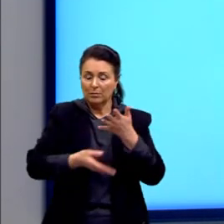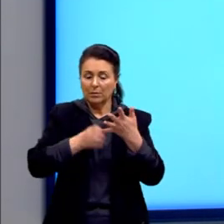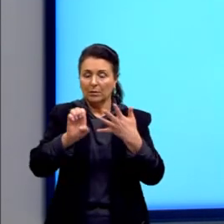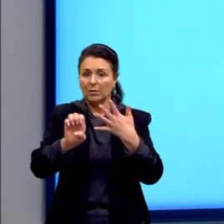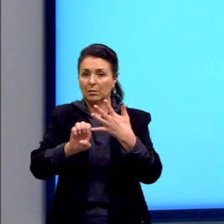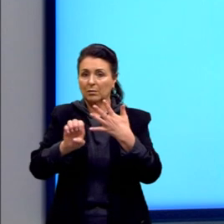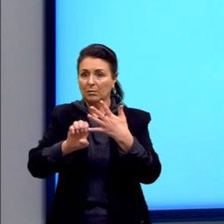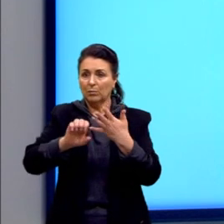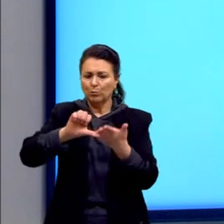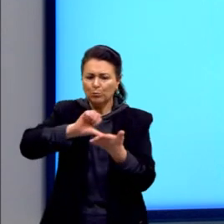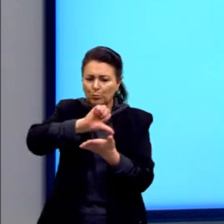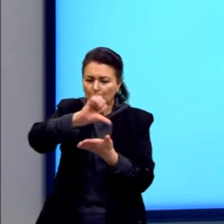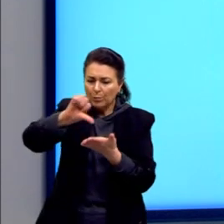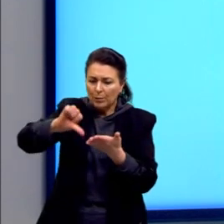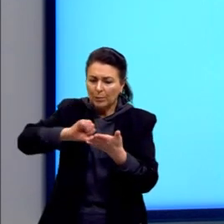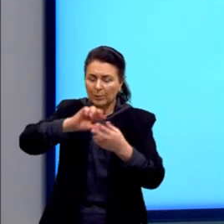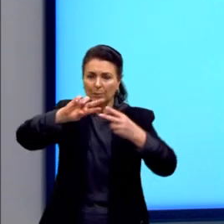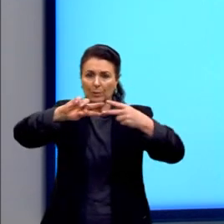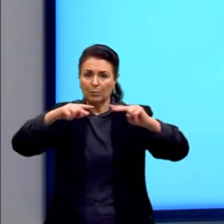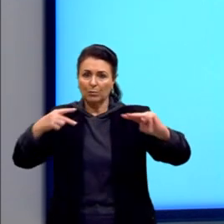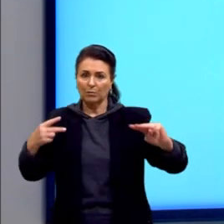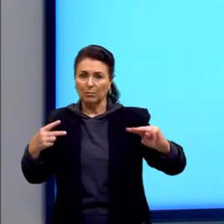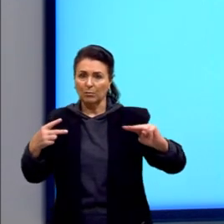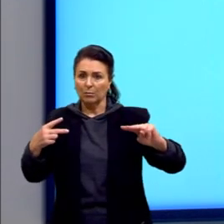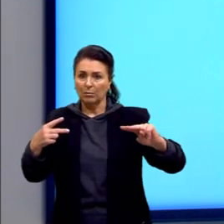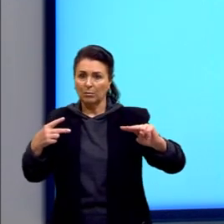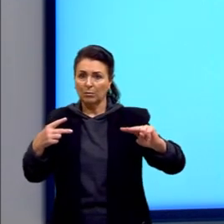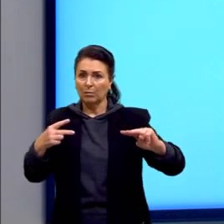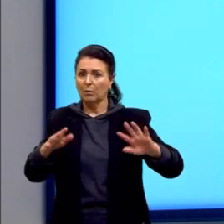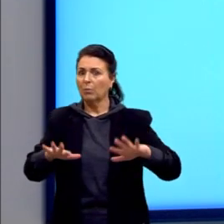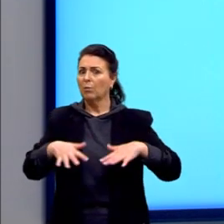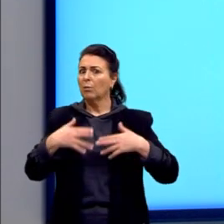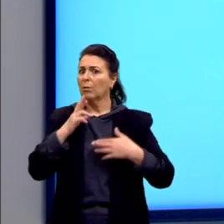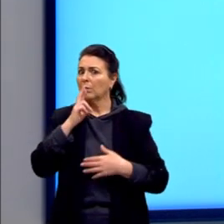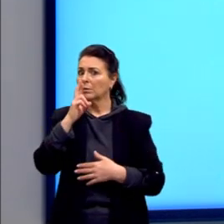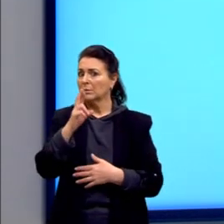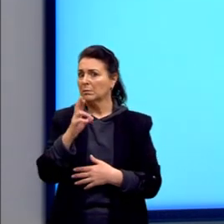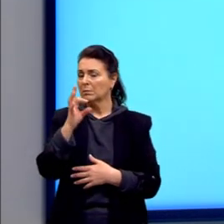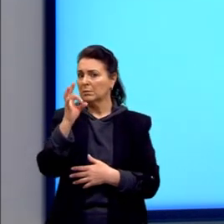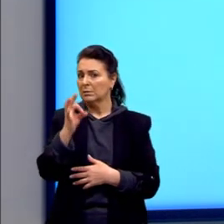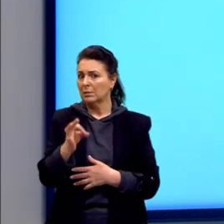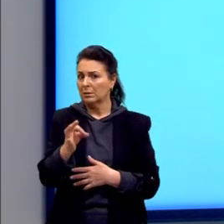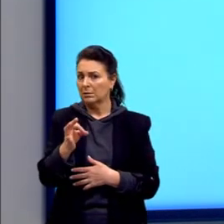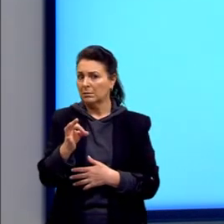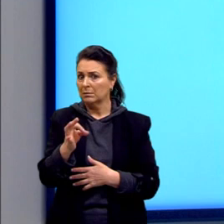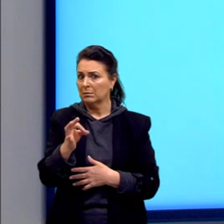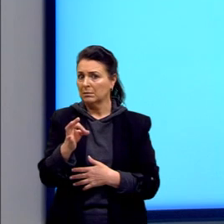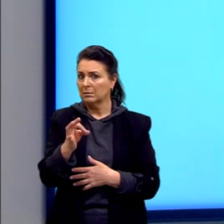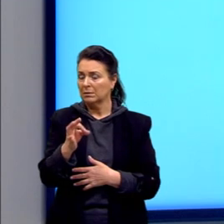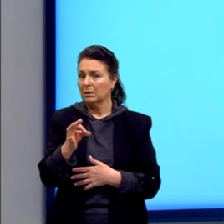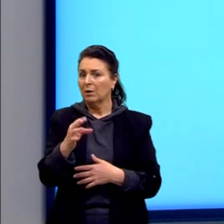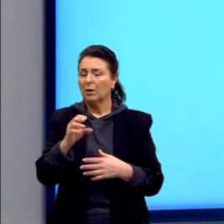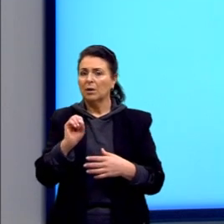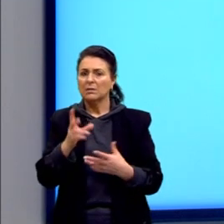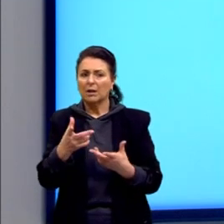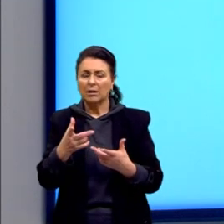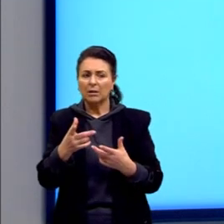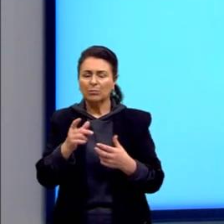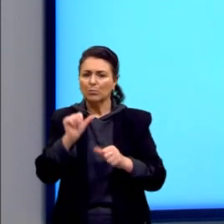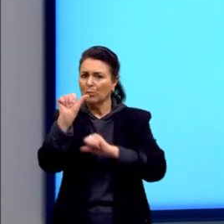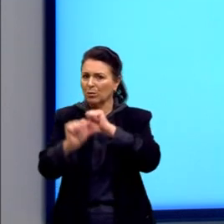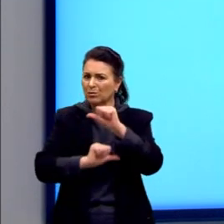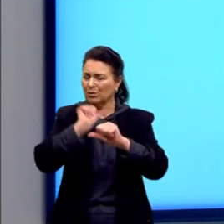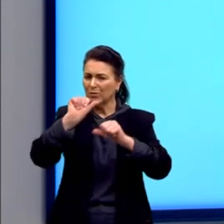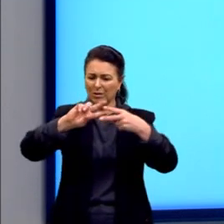Mapeamento genético. O que vocês acham? Será que transferir um pedaço de DNA